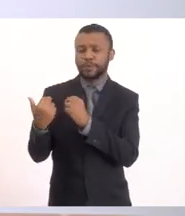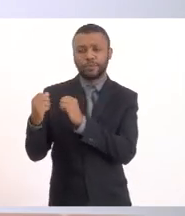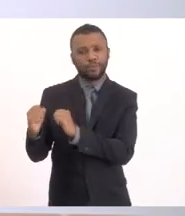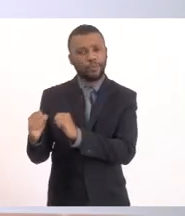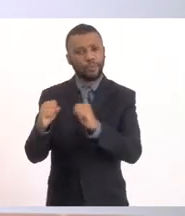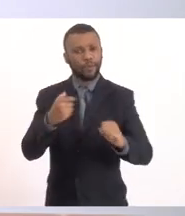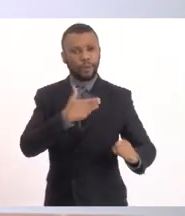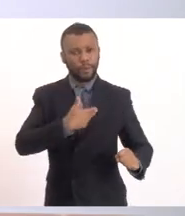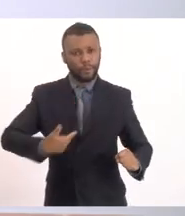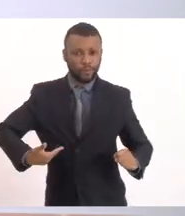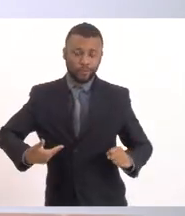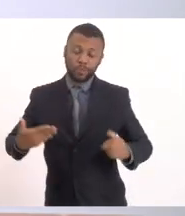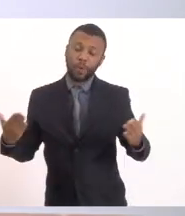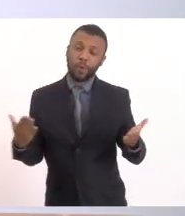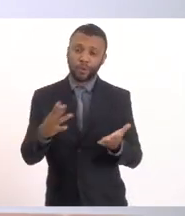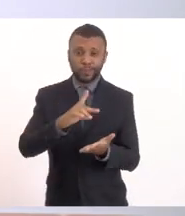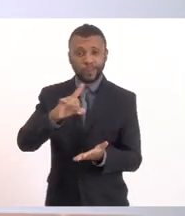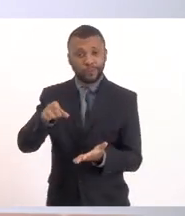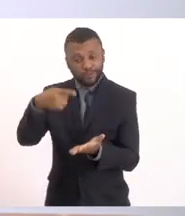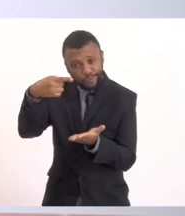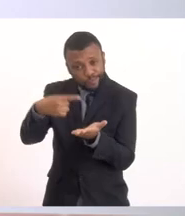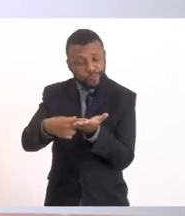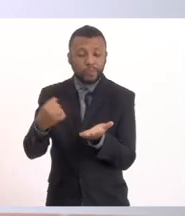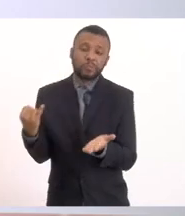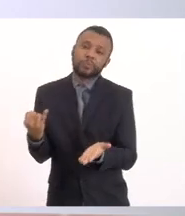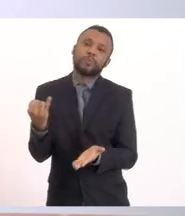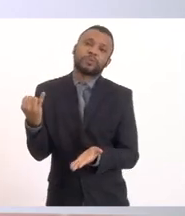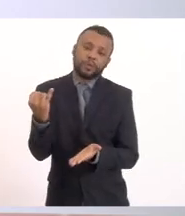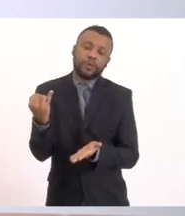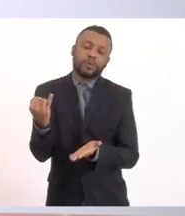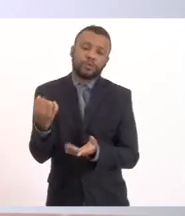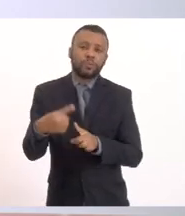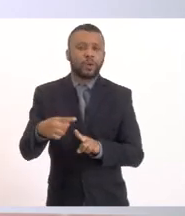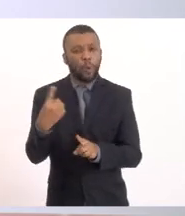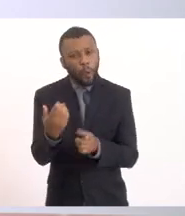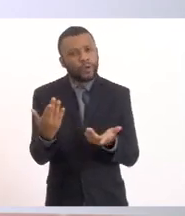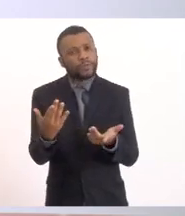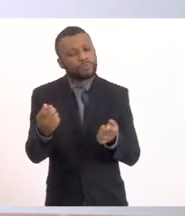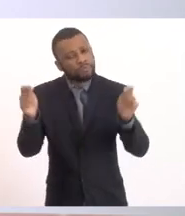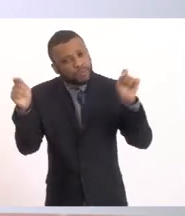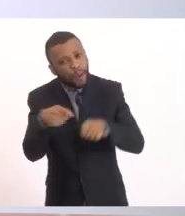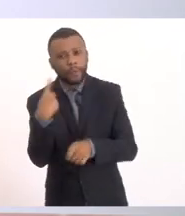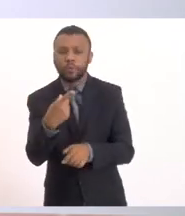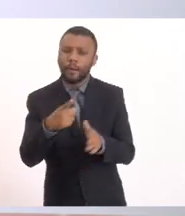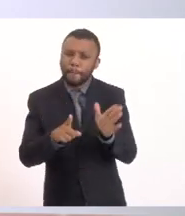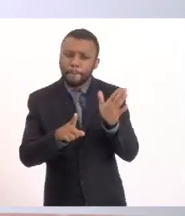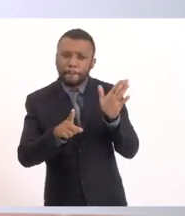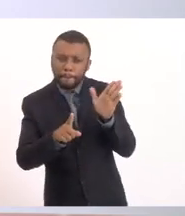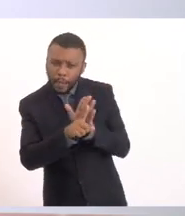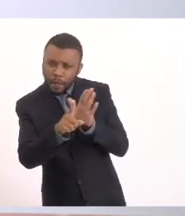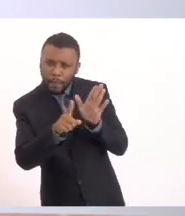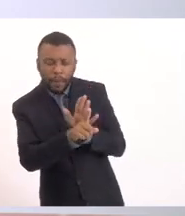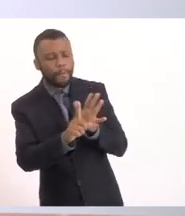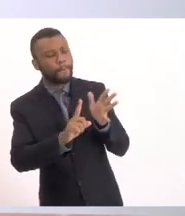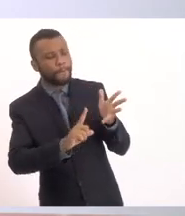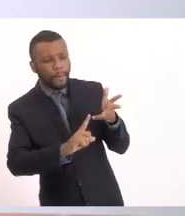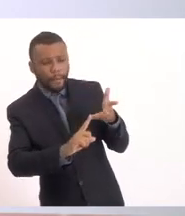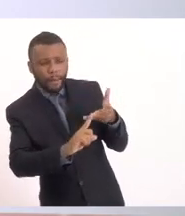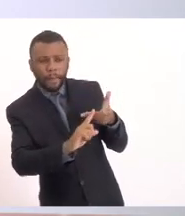importante para que a gente possa fazer os questionamentos necessários para trabalhar essas entidades e também